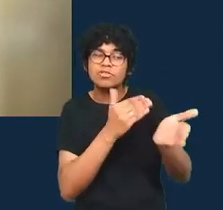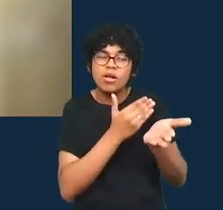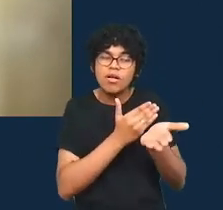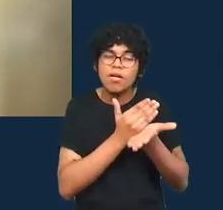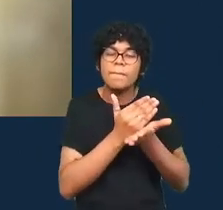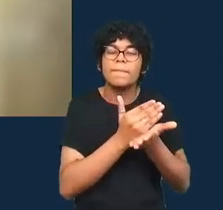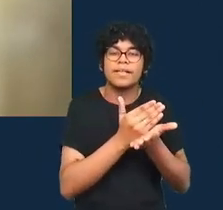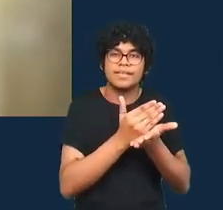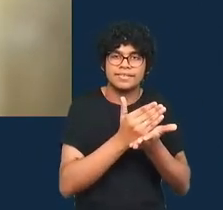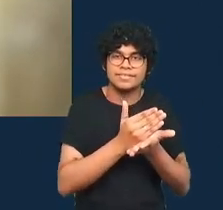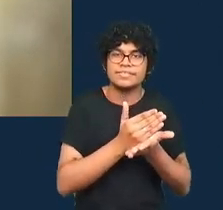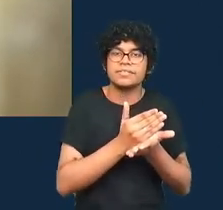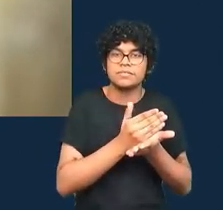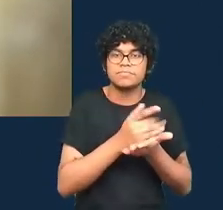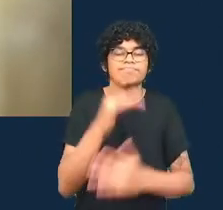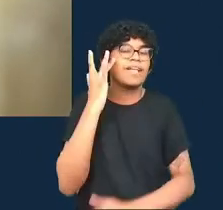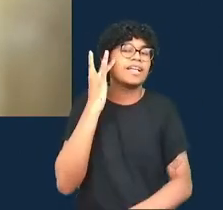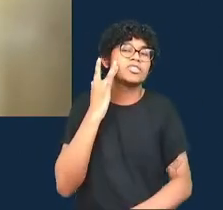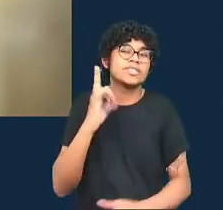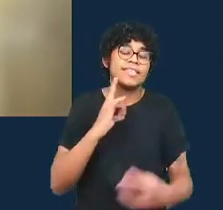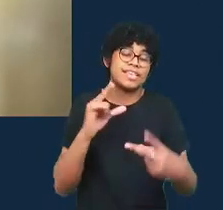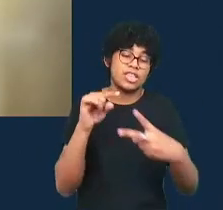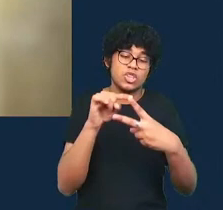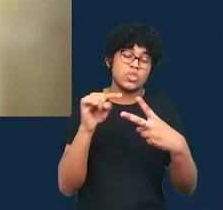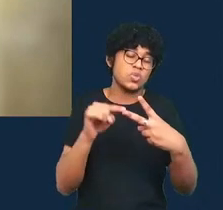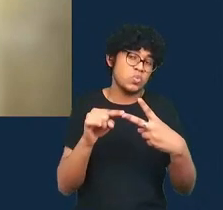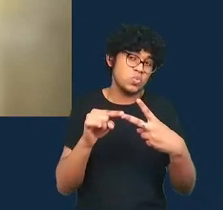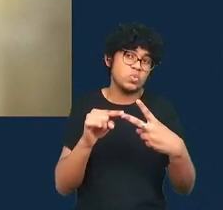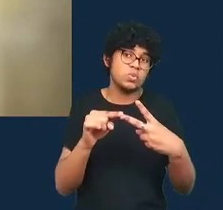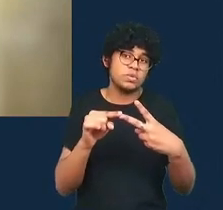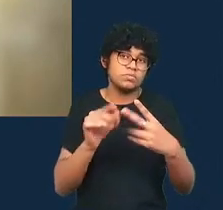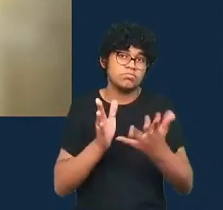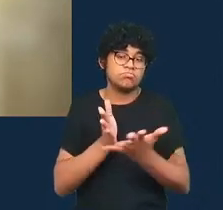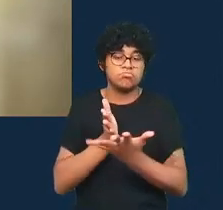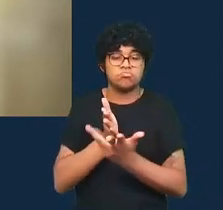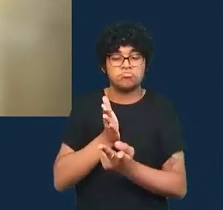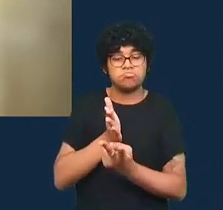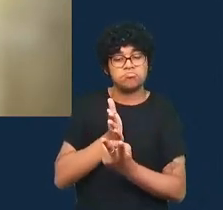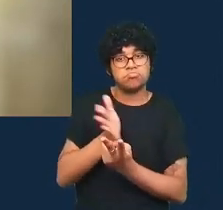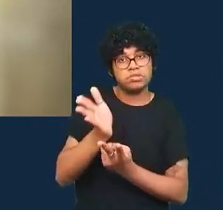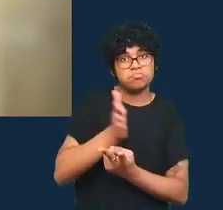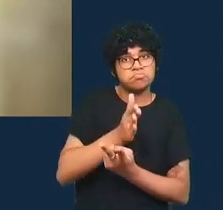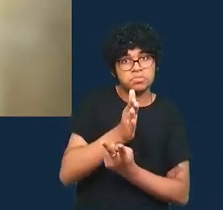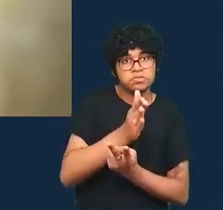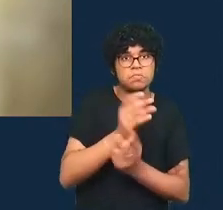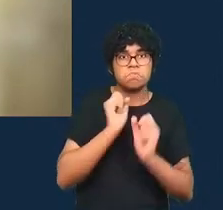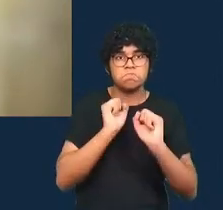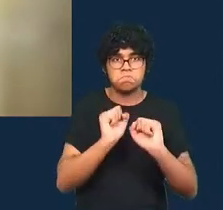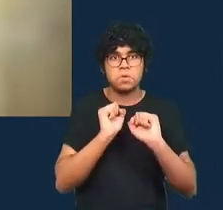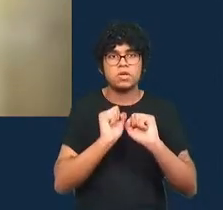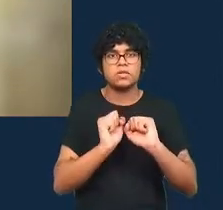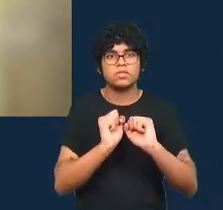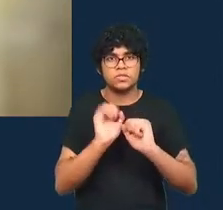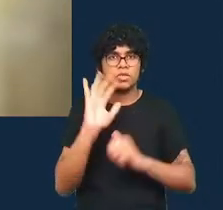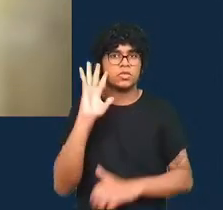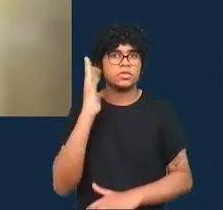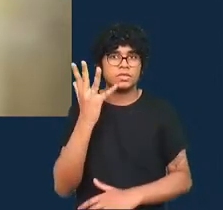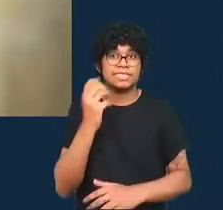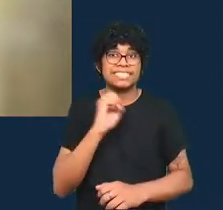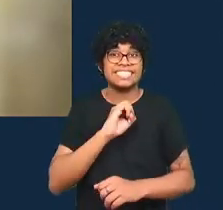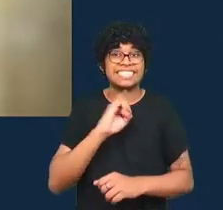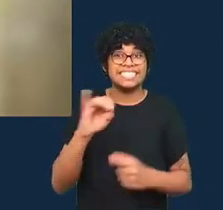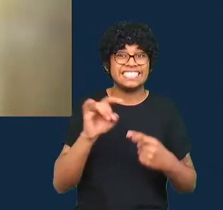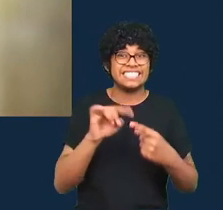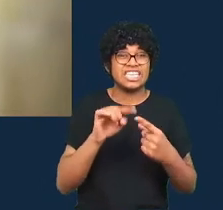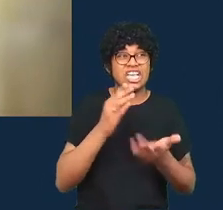que duas maneiras fáceis pelas quais isso pode acontecer se você começar com uma história na qual você está